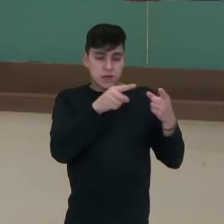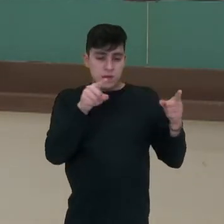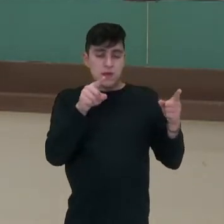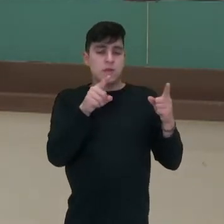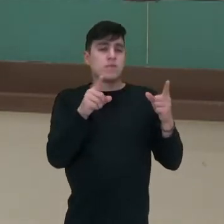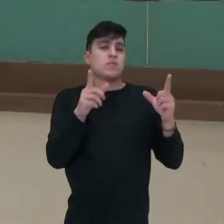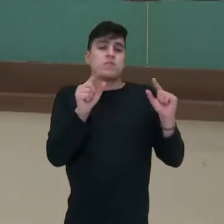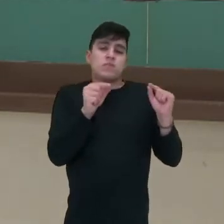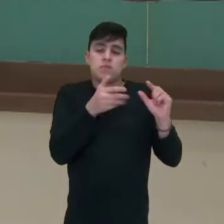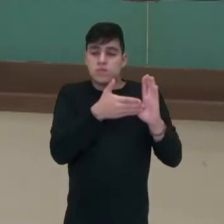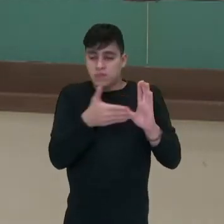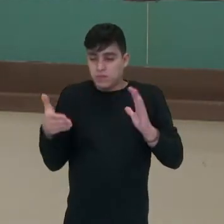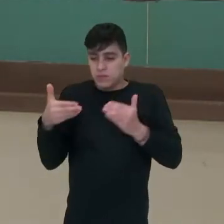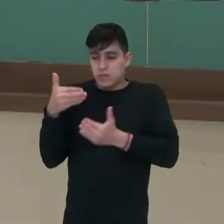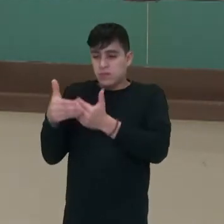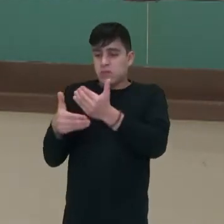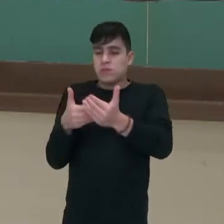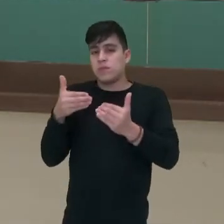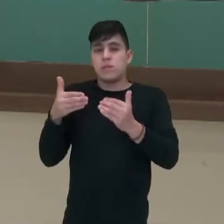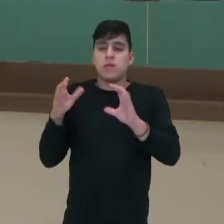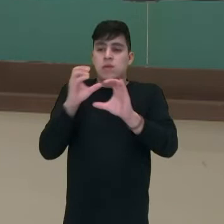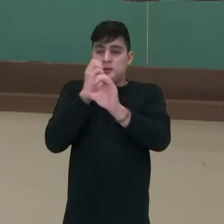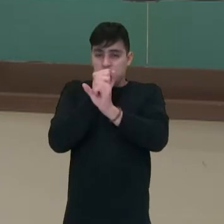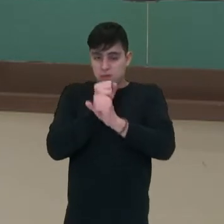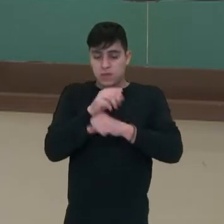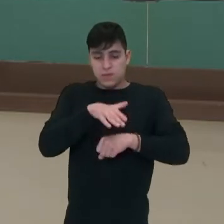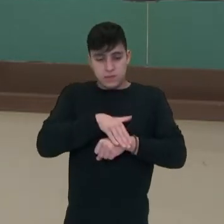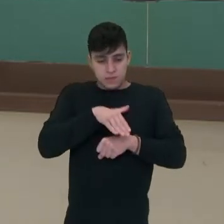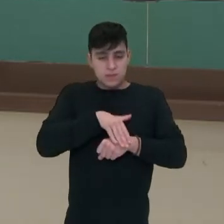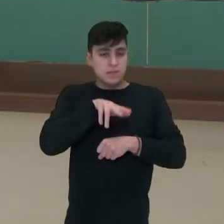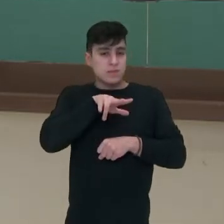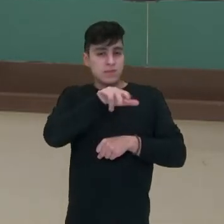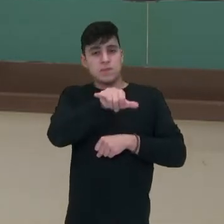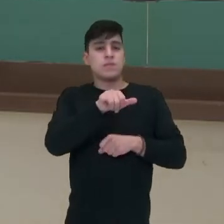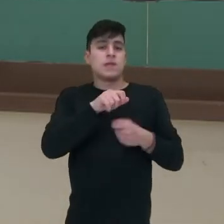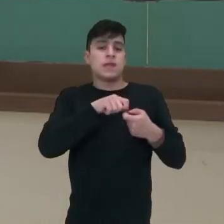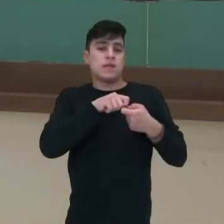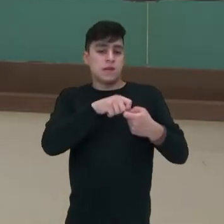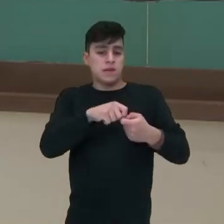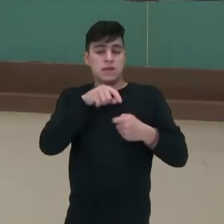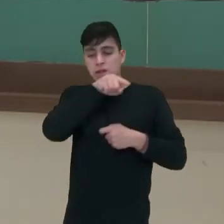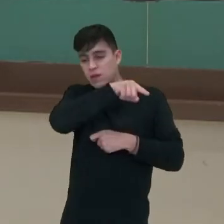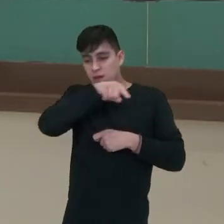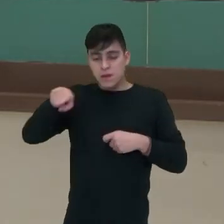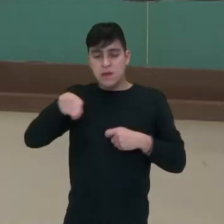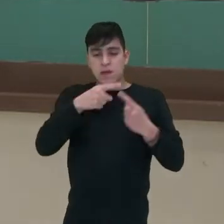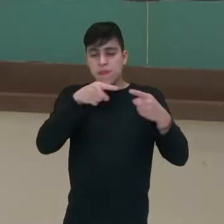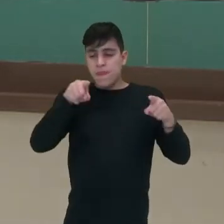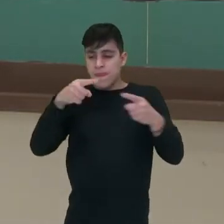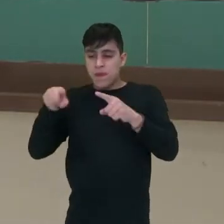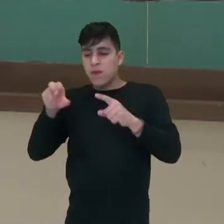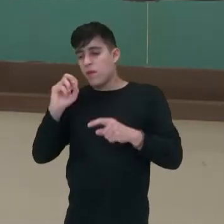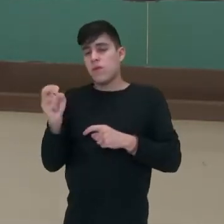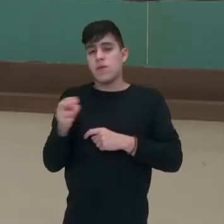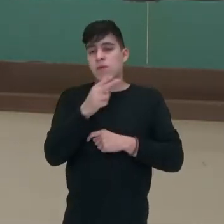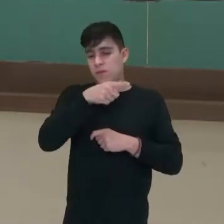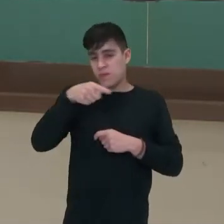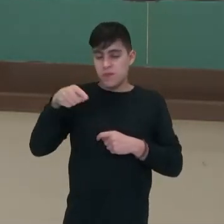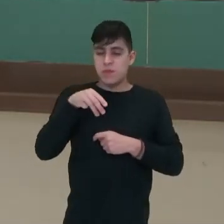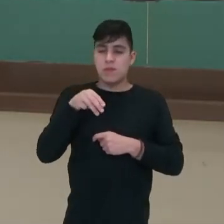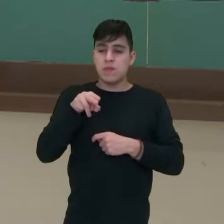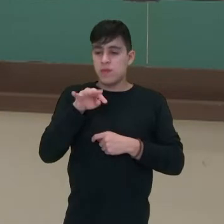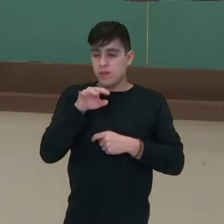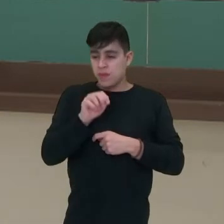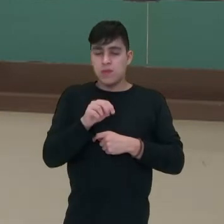uma determinada duração, né? Total. Então, o tempo que vai ser executada aquelas notas musicais ou aquela nota, né?